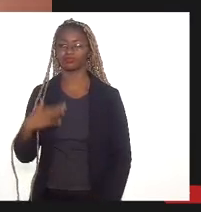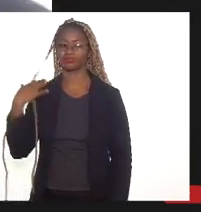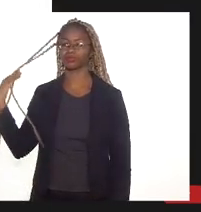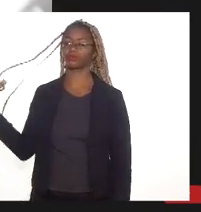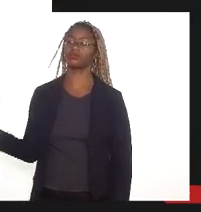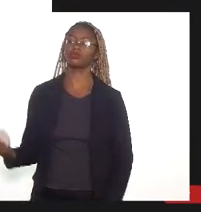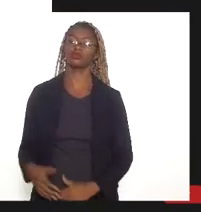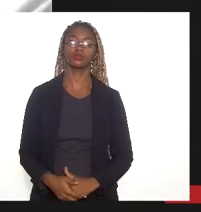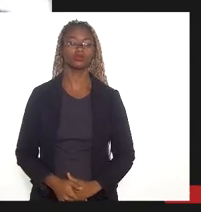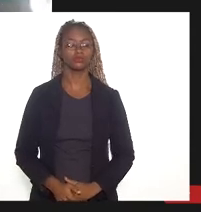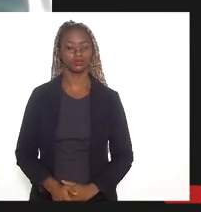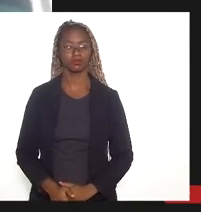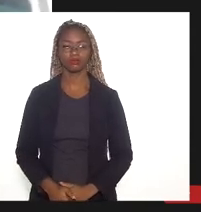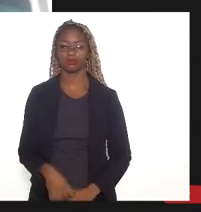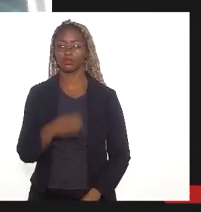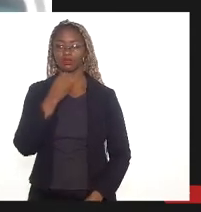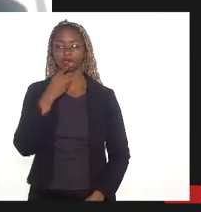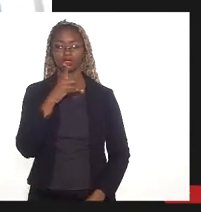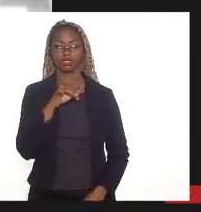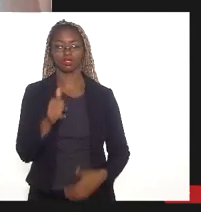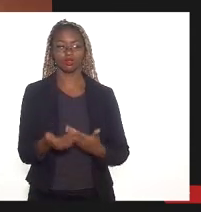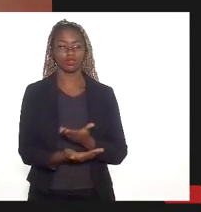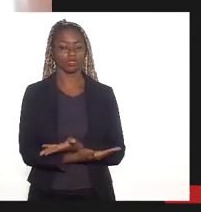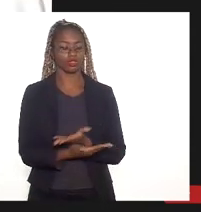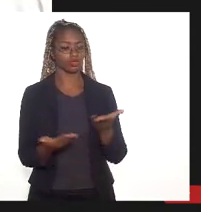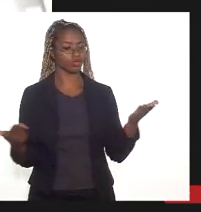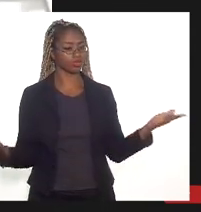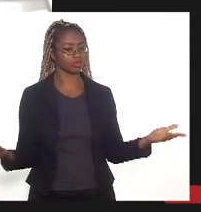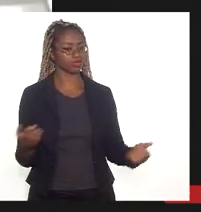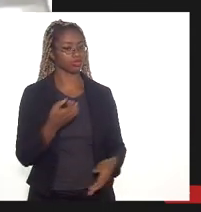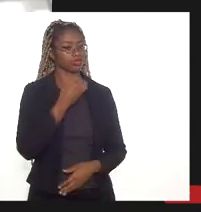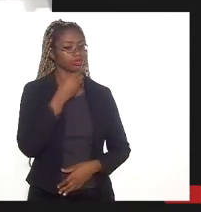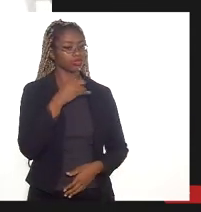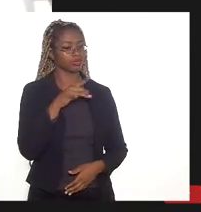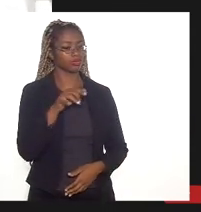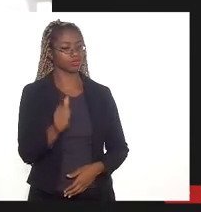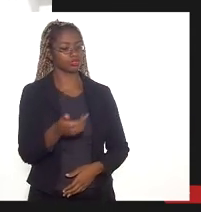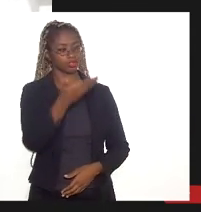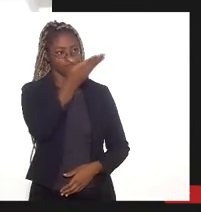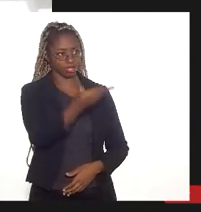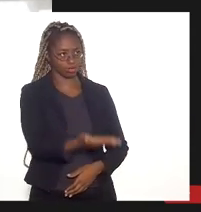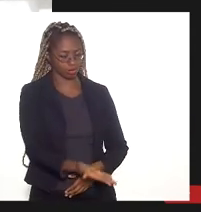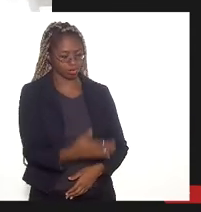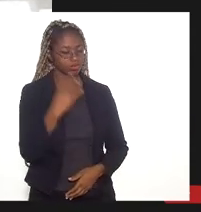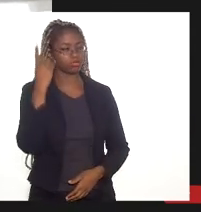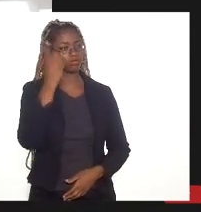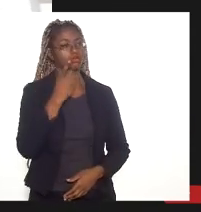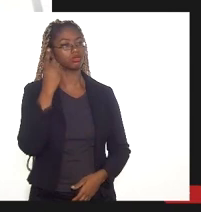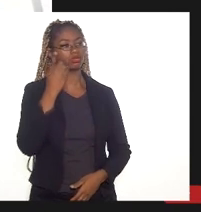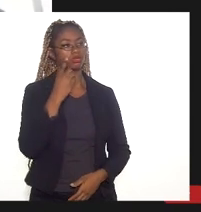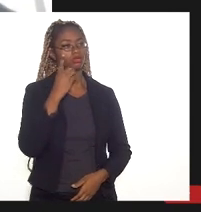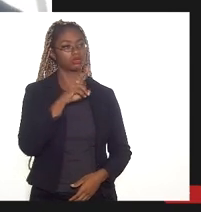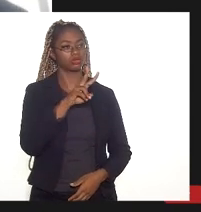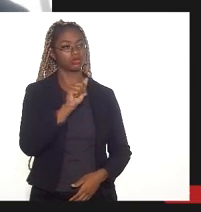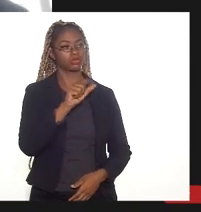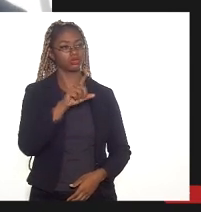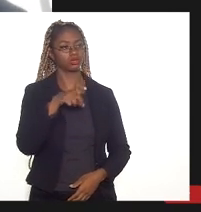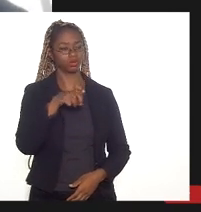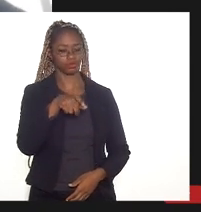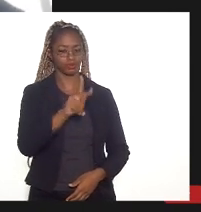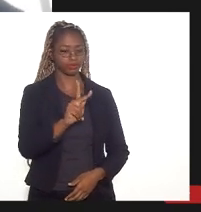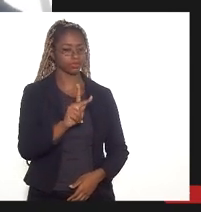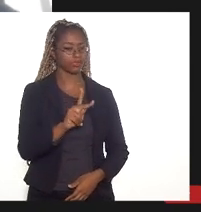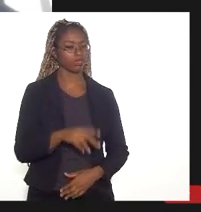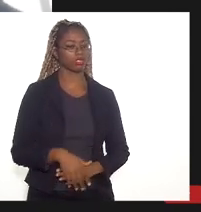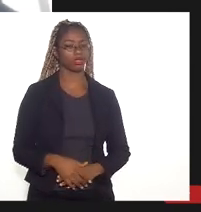Um bom dia a todos, dando meu bom dia ao senhor deputado Werneck Carneiro, a